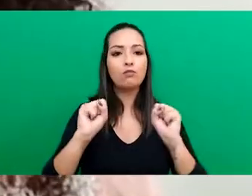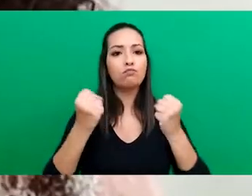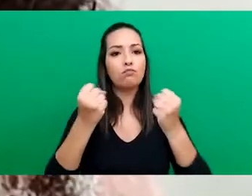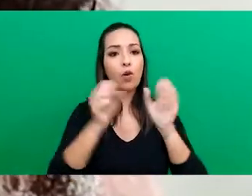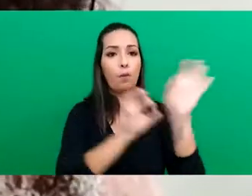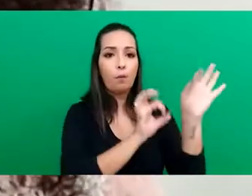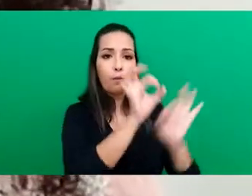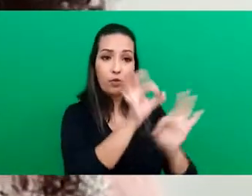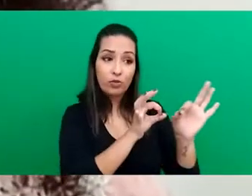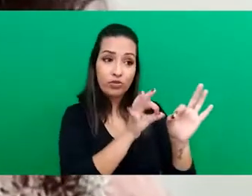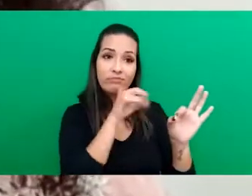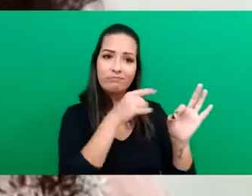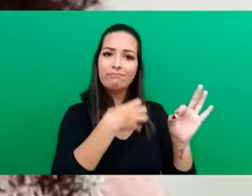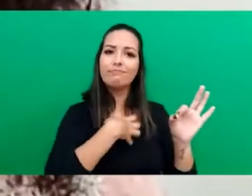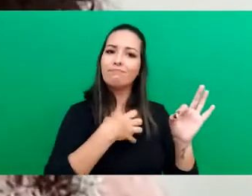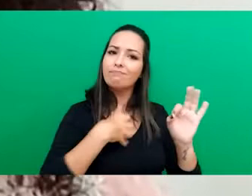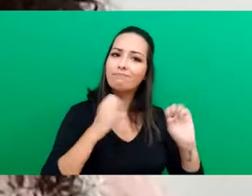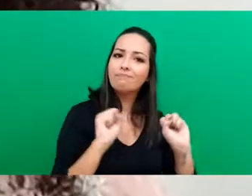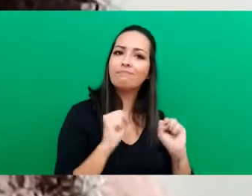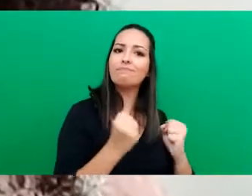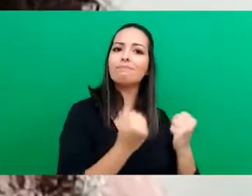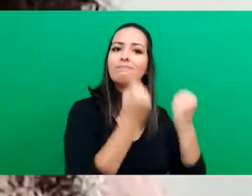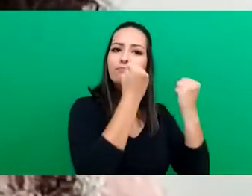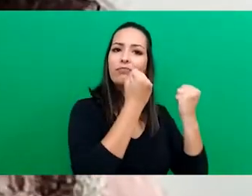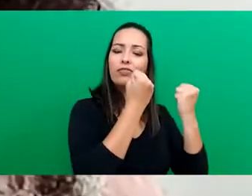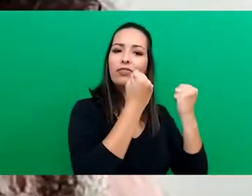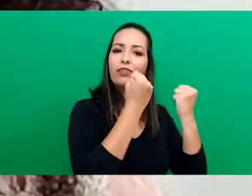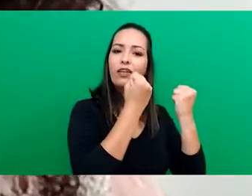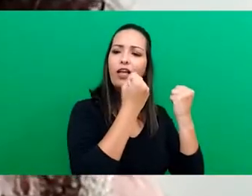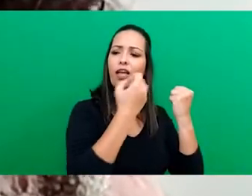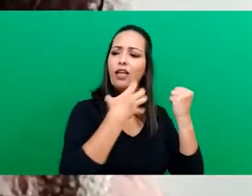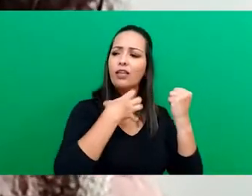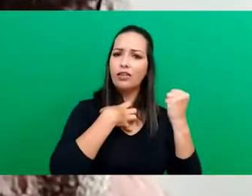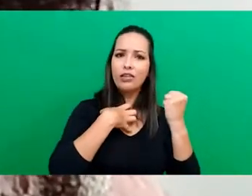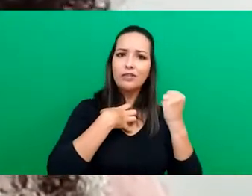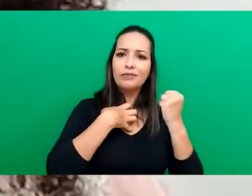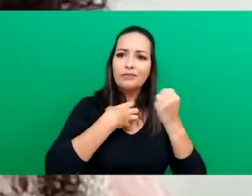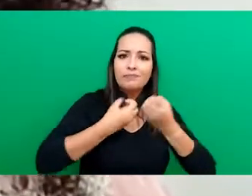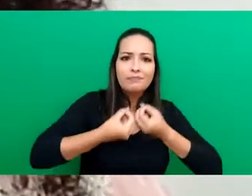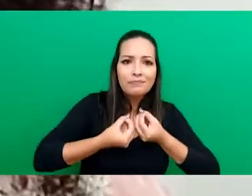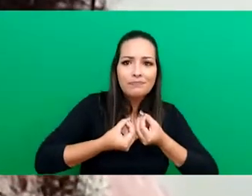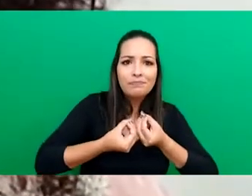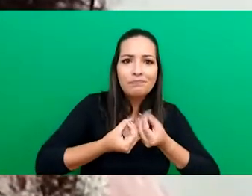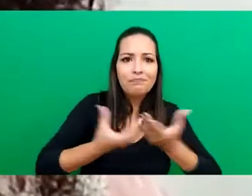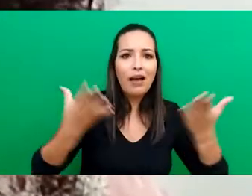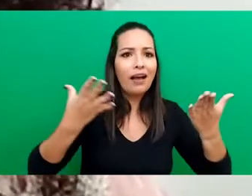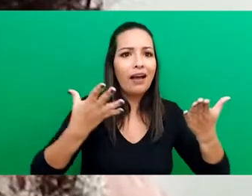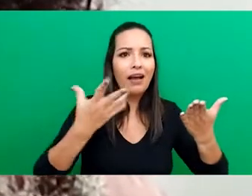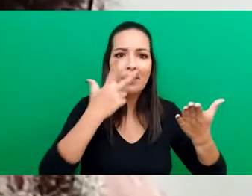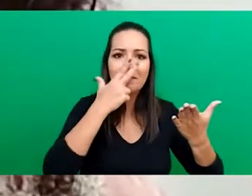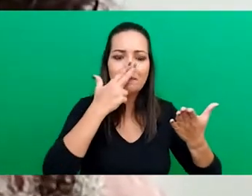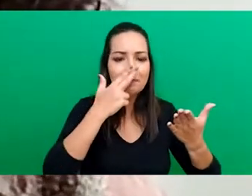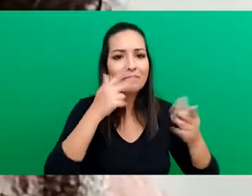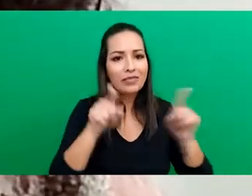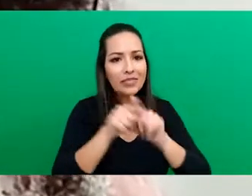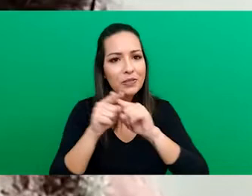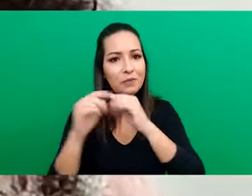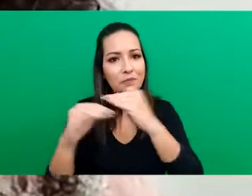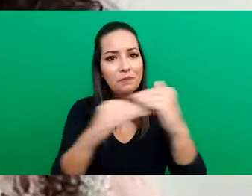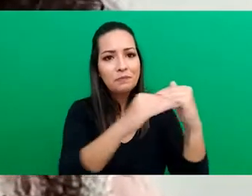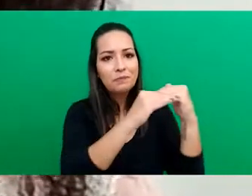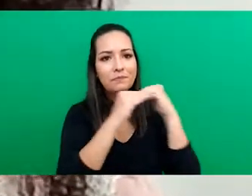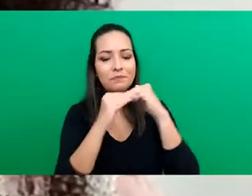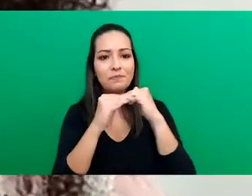fortalecidos, e quando eles são fortalecidos, eles acabam fortalecendo também a comunidade, pois acabam buscando